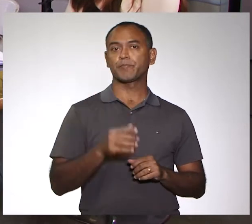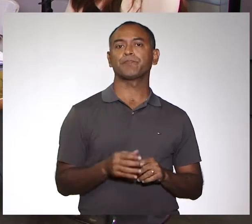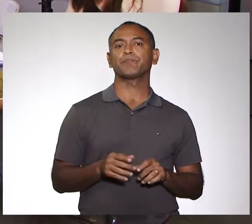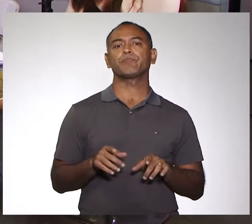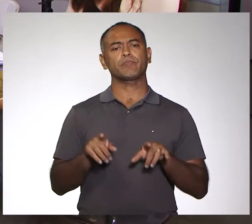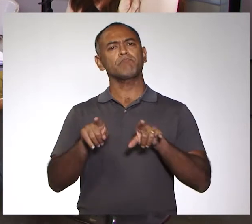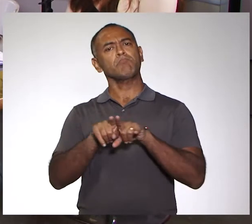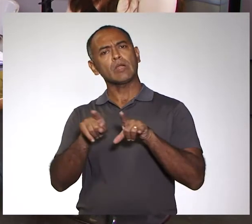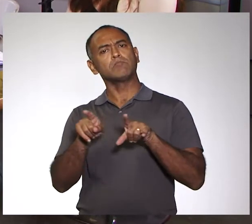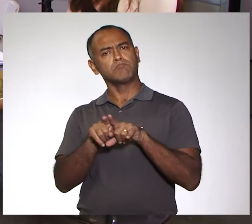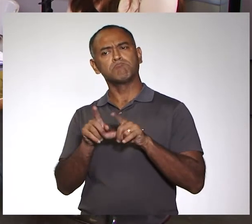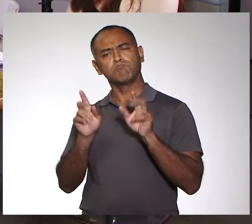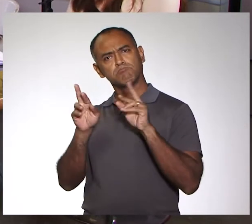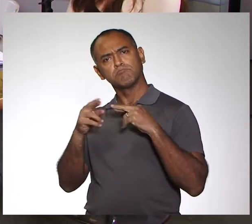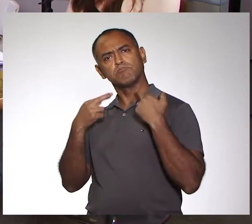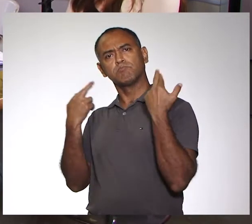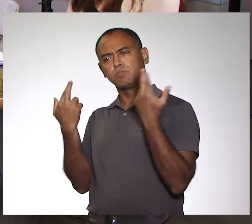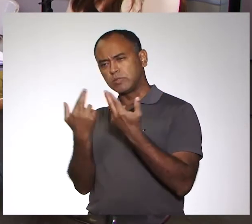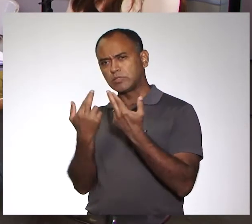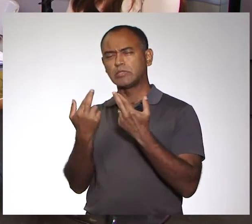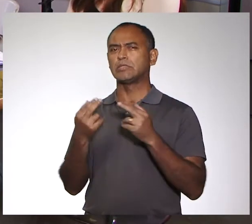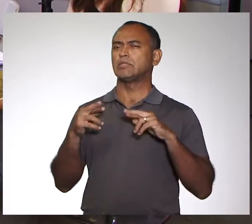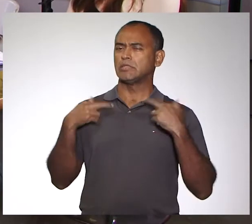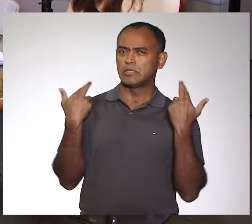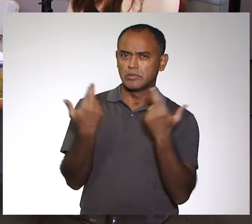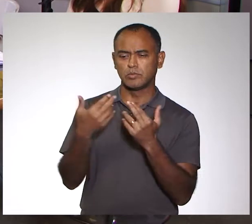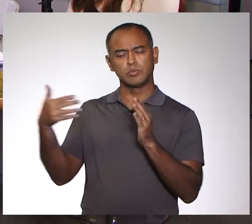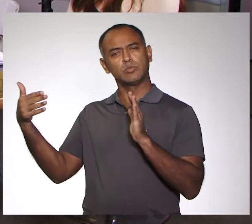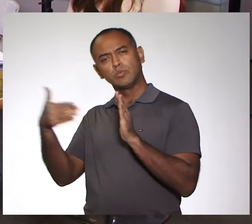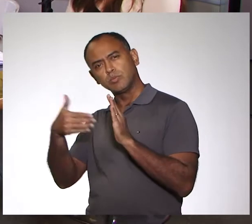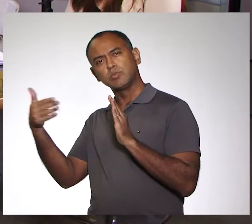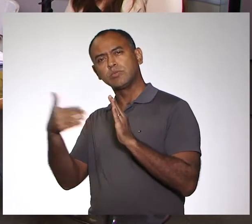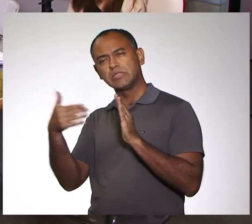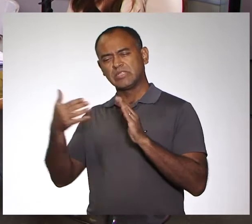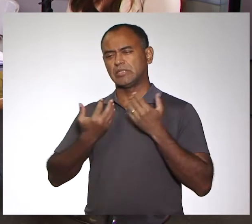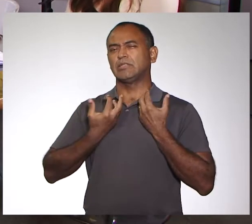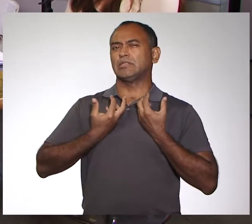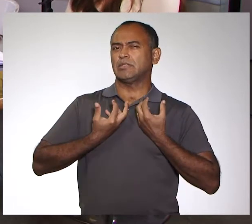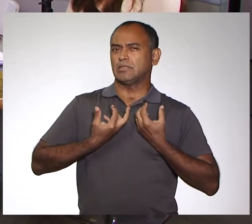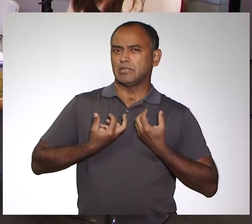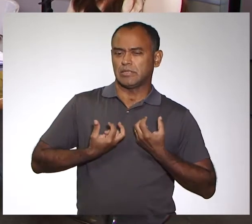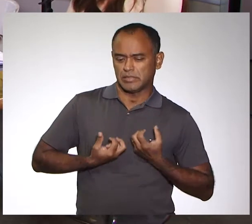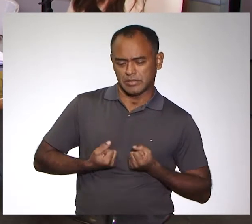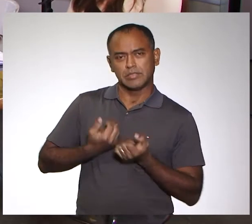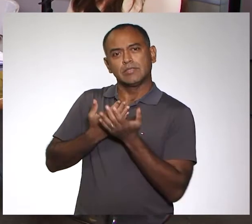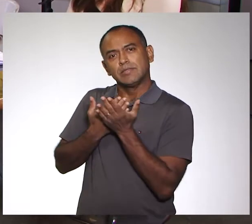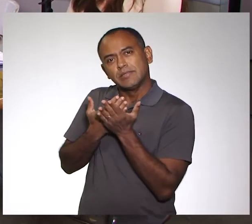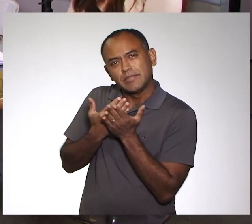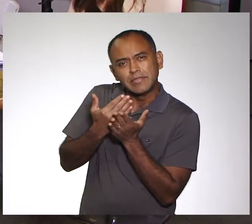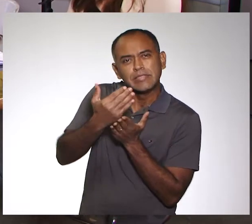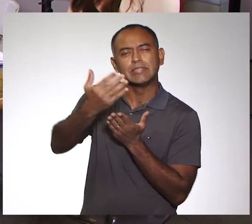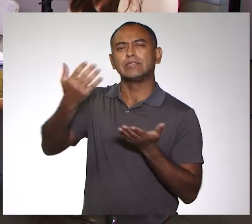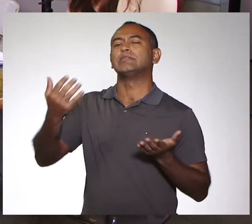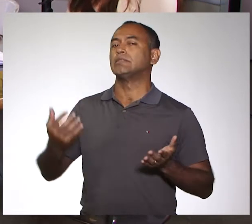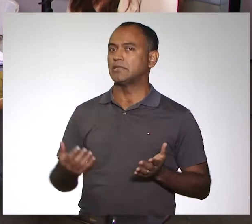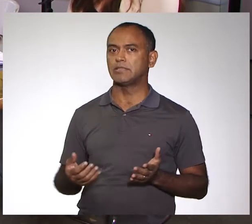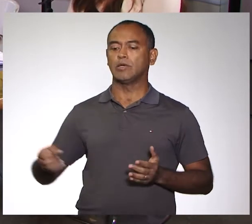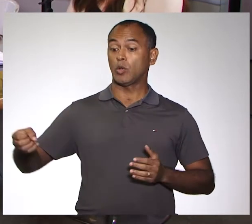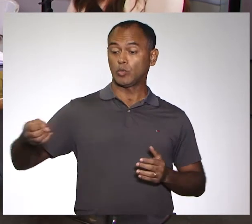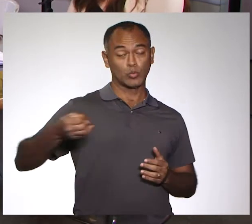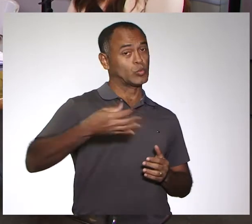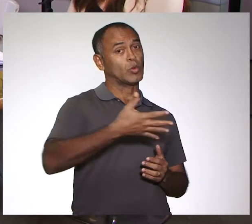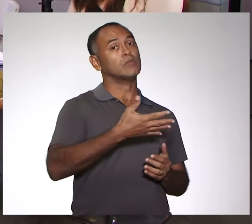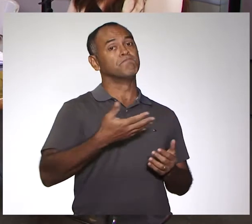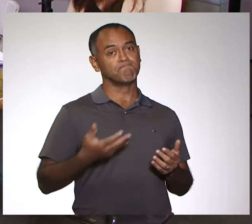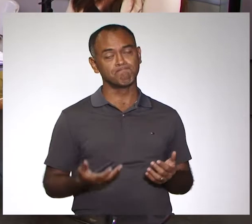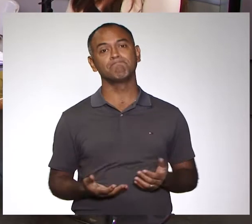E tivemos várias reuniões, foi uma coisa bem cansativa no começo, porque foi tudo muito novo,